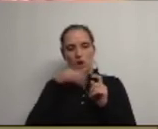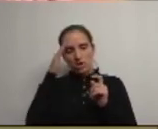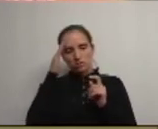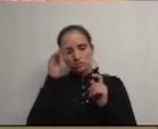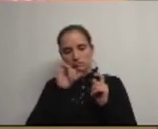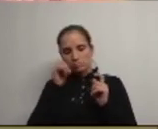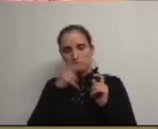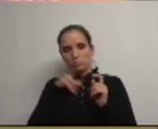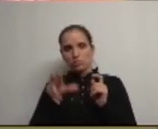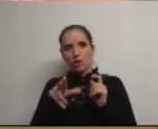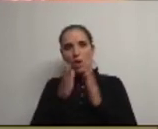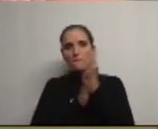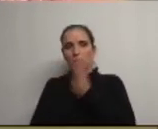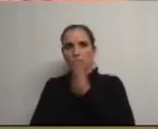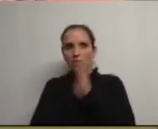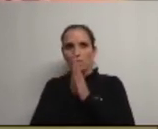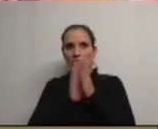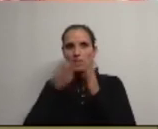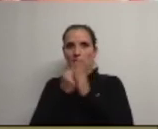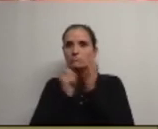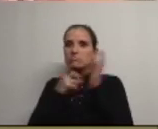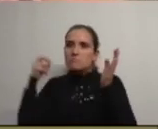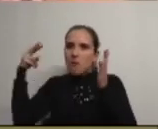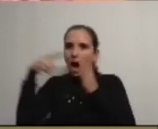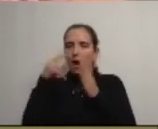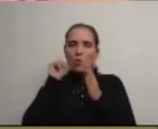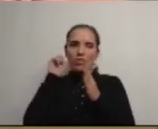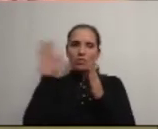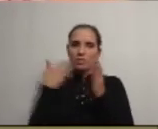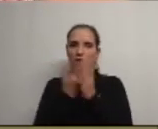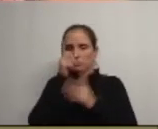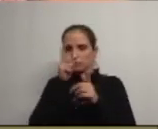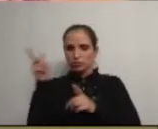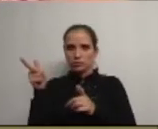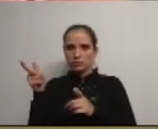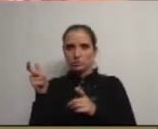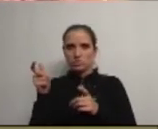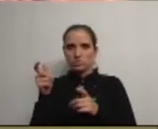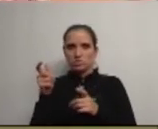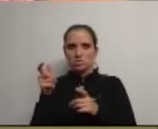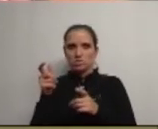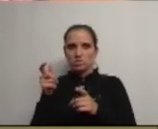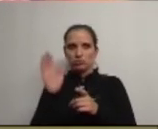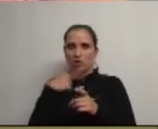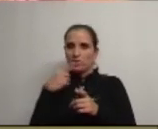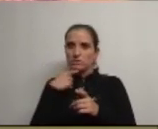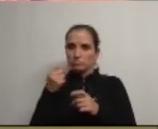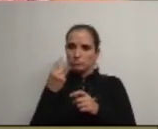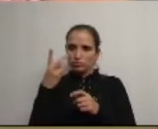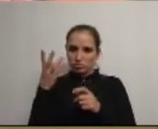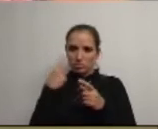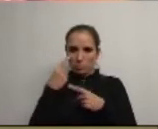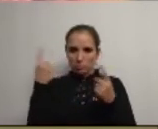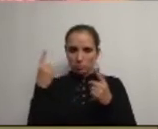perdemos em Portugal uma oportunidade de dar um salto qualitativo e oferecer melhores serviços às populações eu já disse isto publicamente